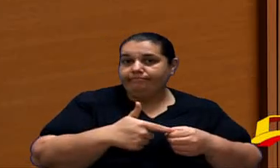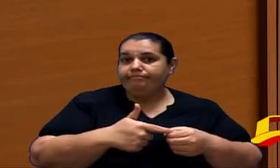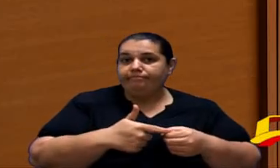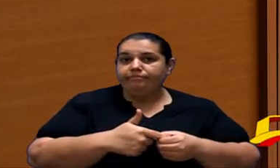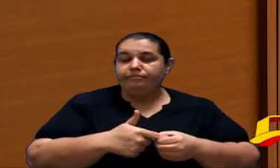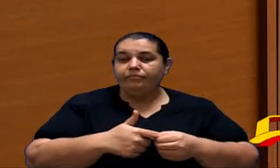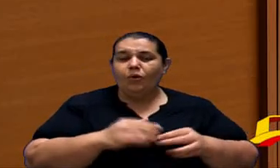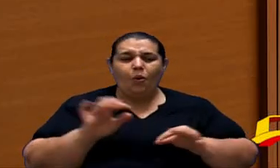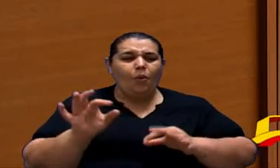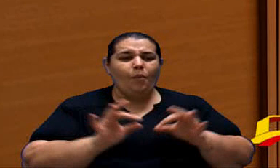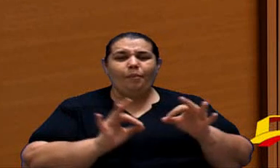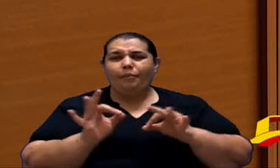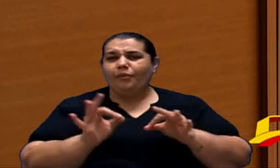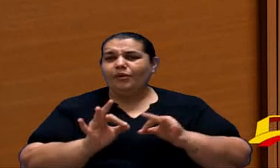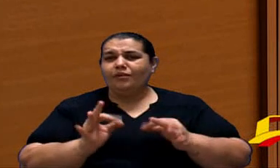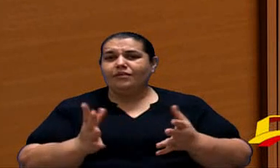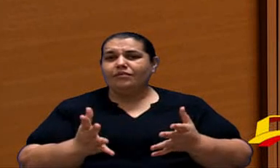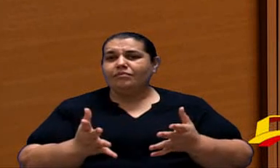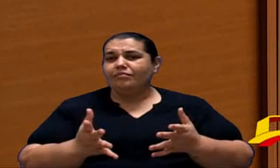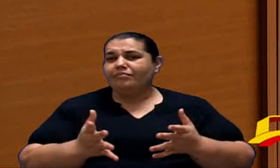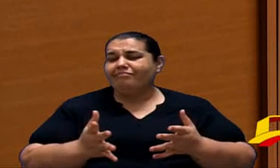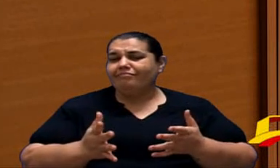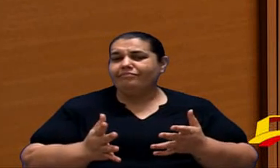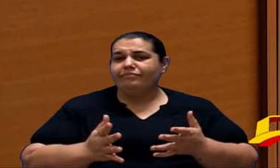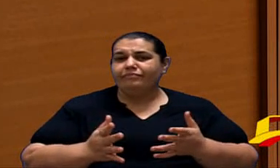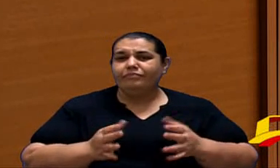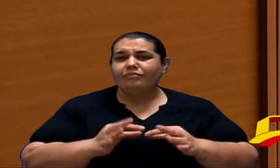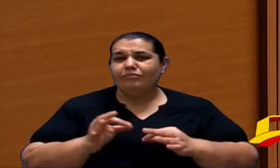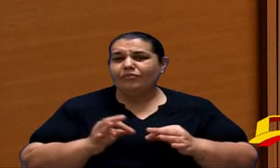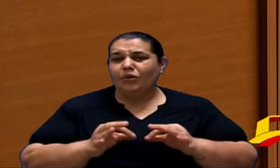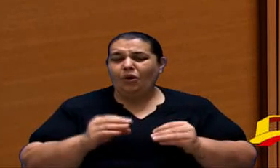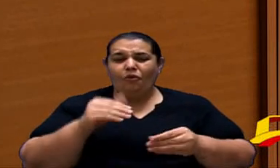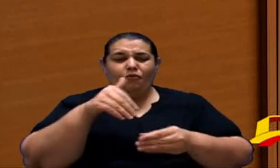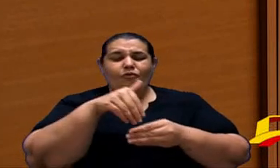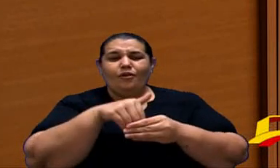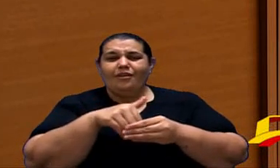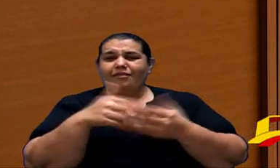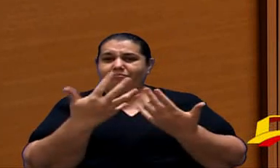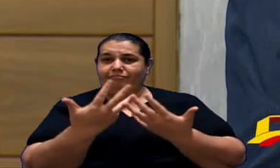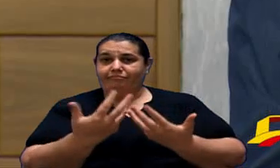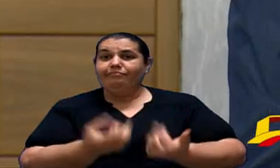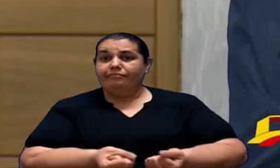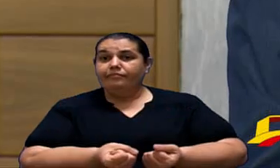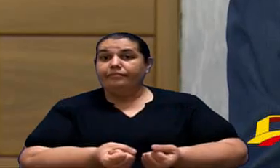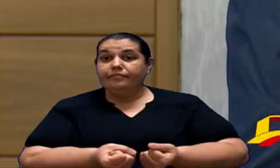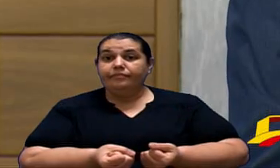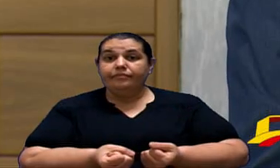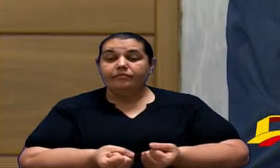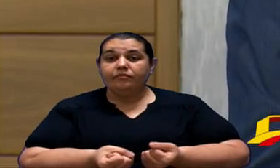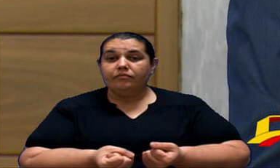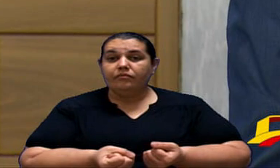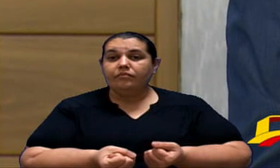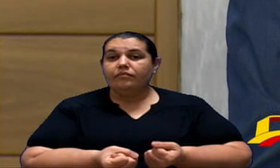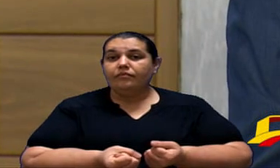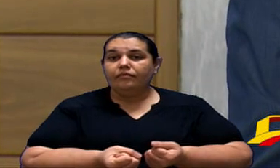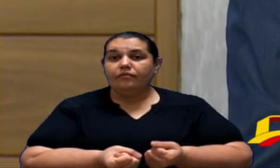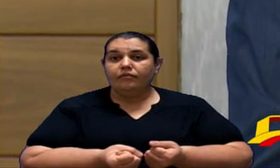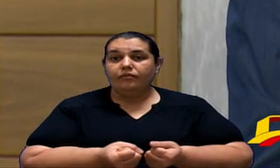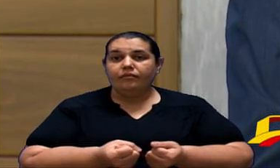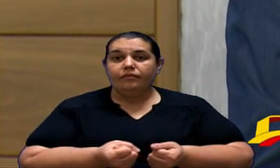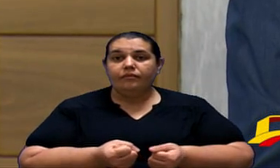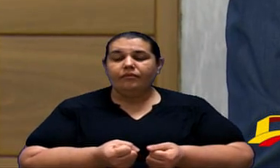por um projeto desse que corre o risco de no mínimo no mínimo ser votado ser aprovado e ser aprovado